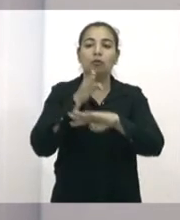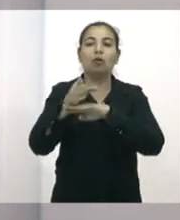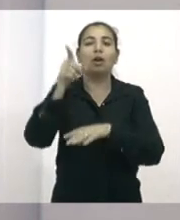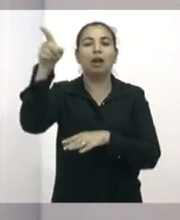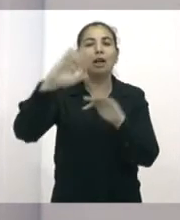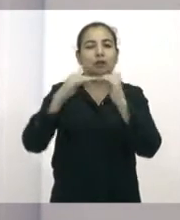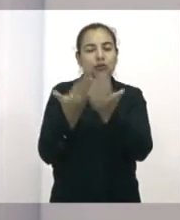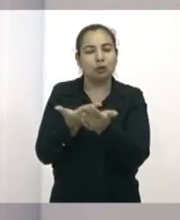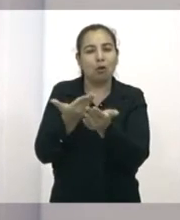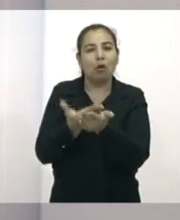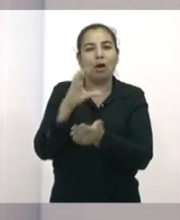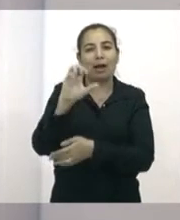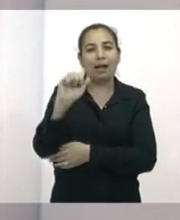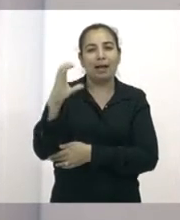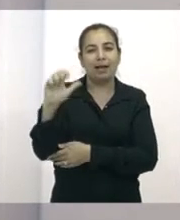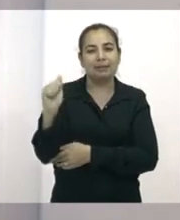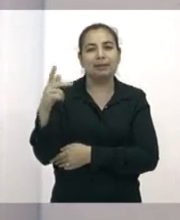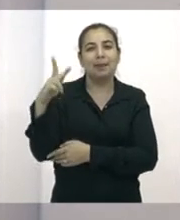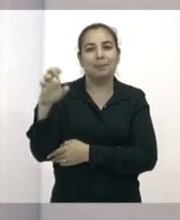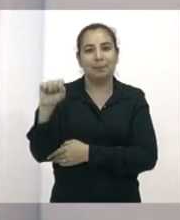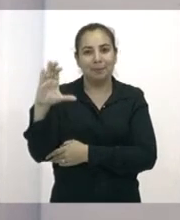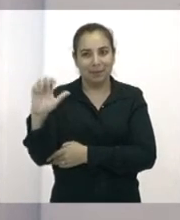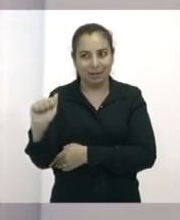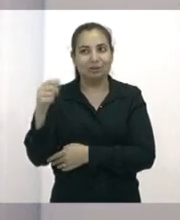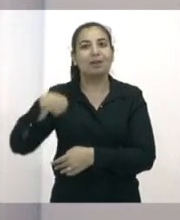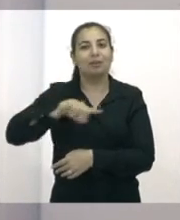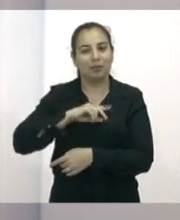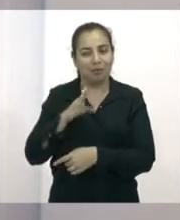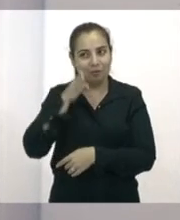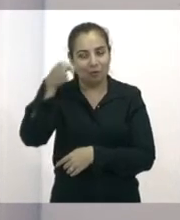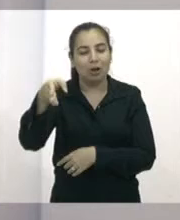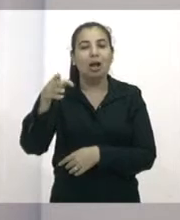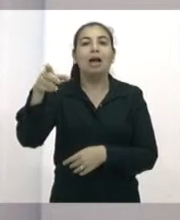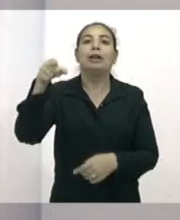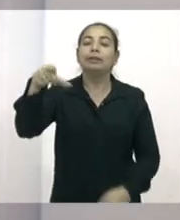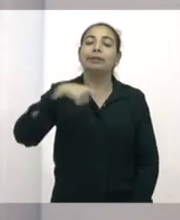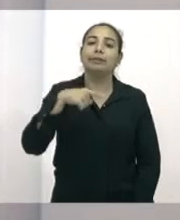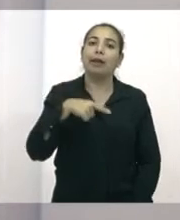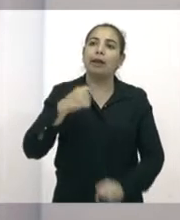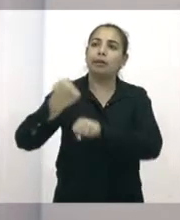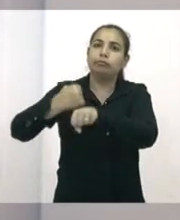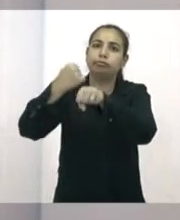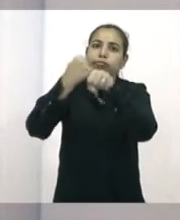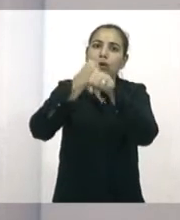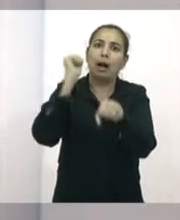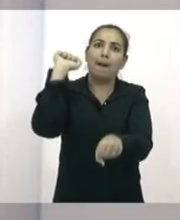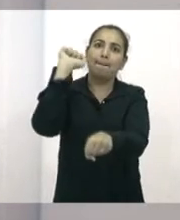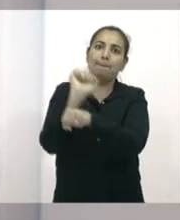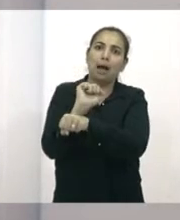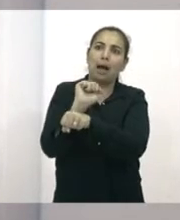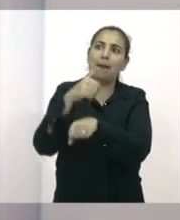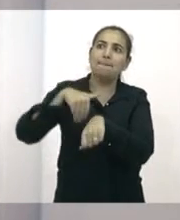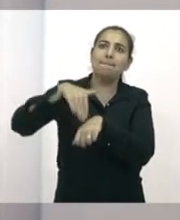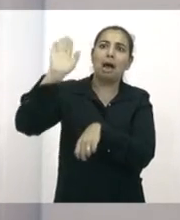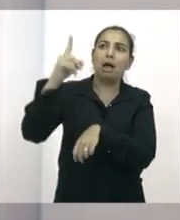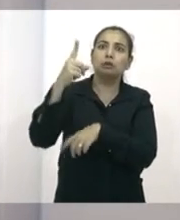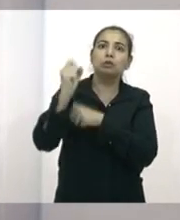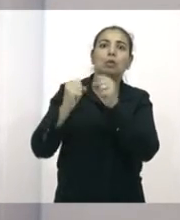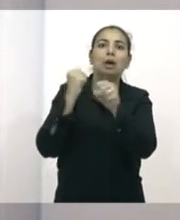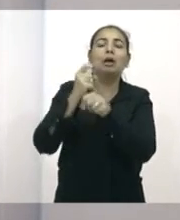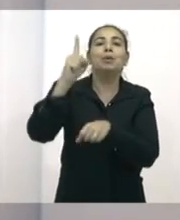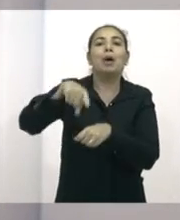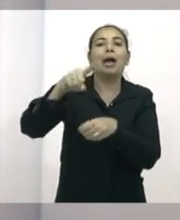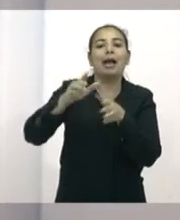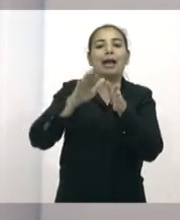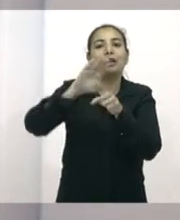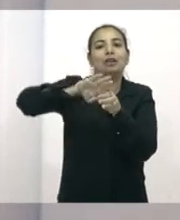que chamou bastante a atenção pelo fato de ter uma obra parada há mais de um ano, que era a reforma da quadra dessa escola e